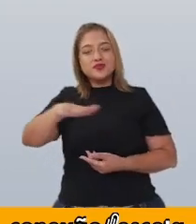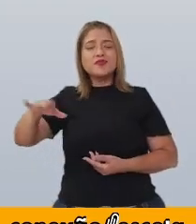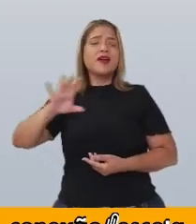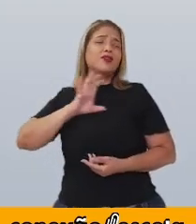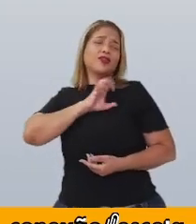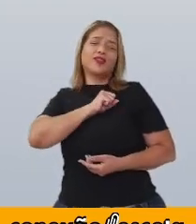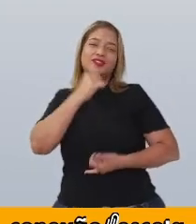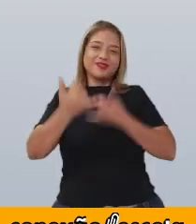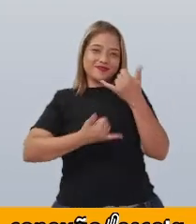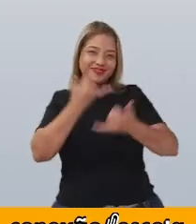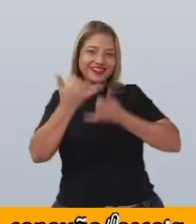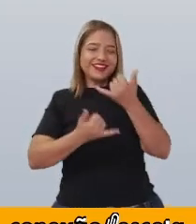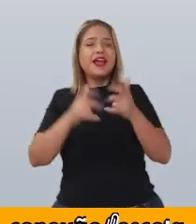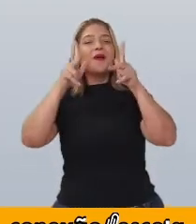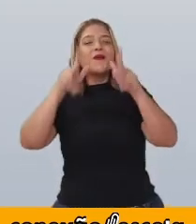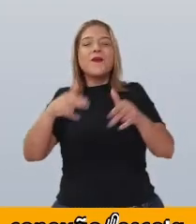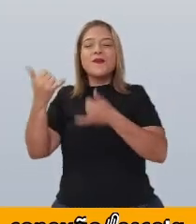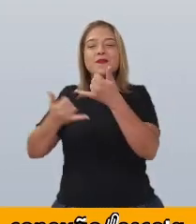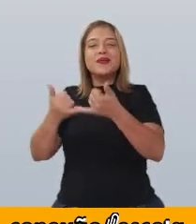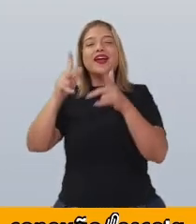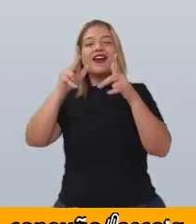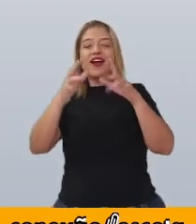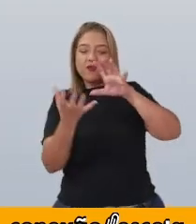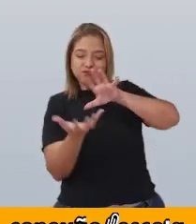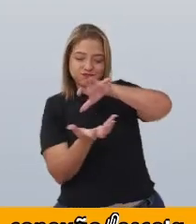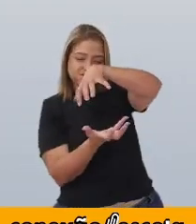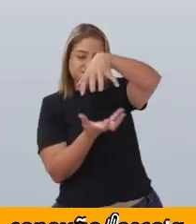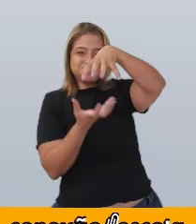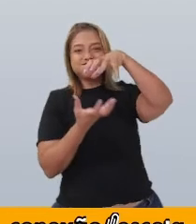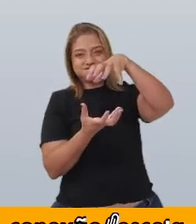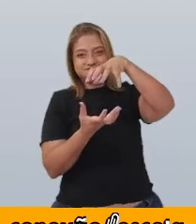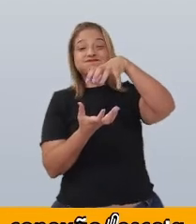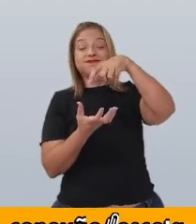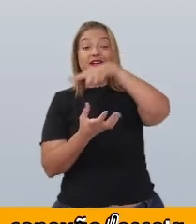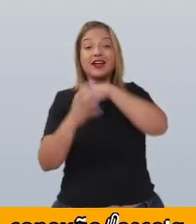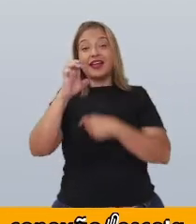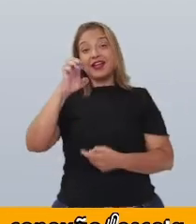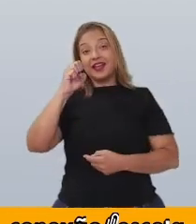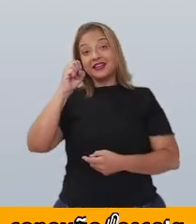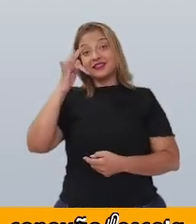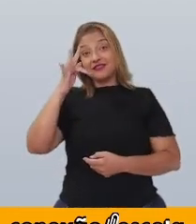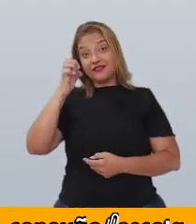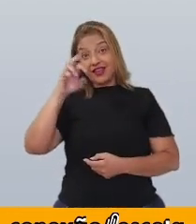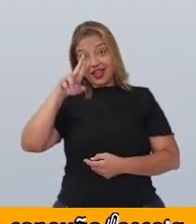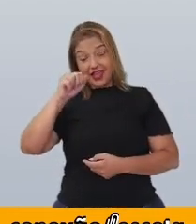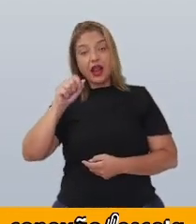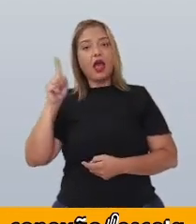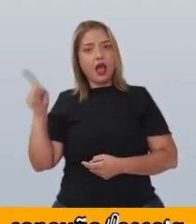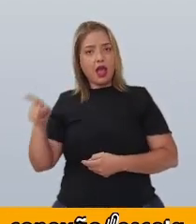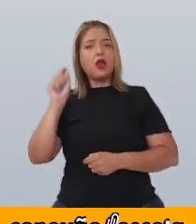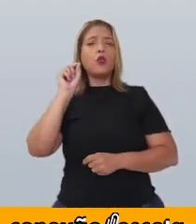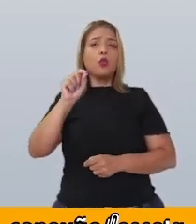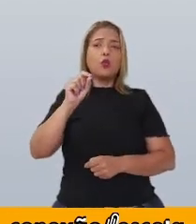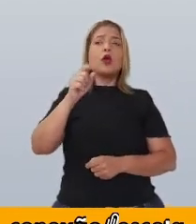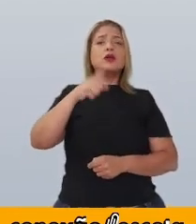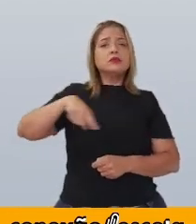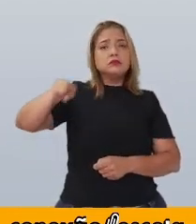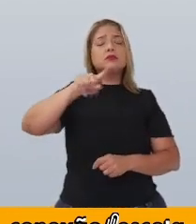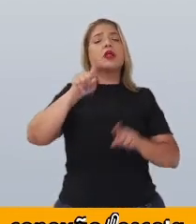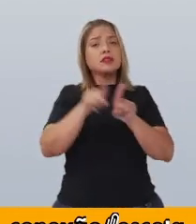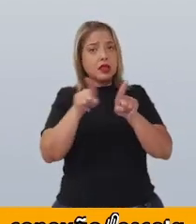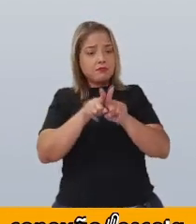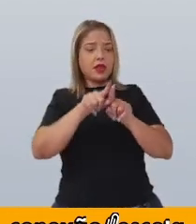que tem o formato de uma esfera. A esfera é um sólido geométrico estudado na geometria